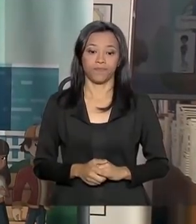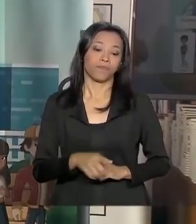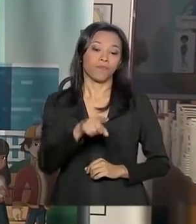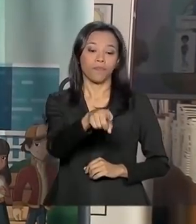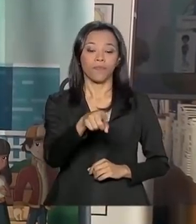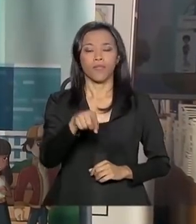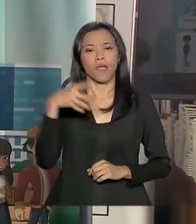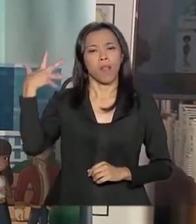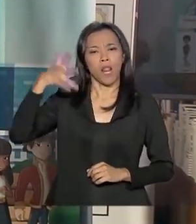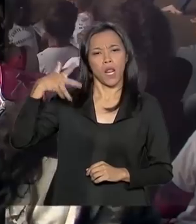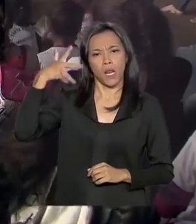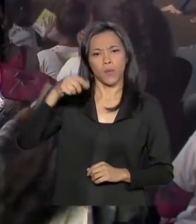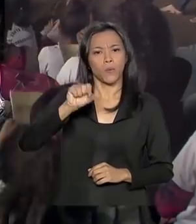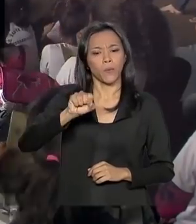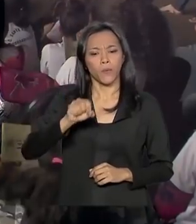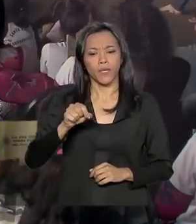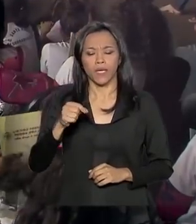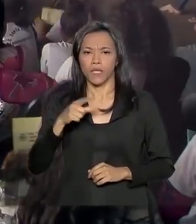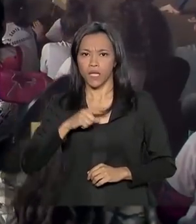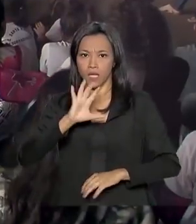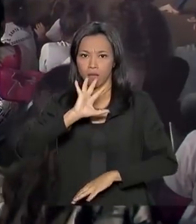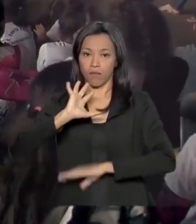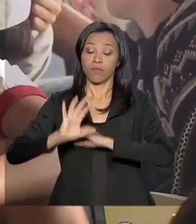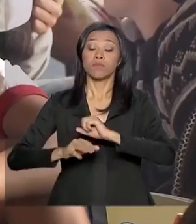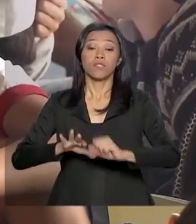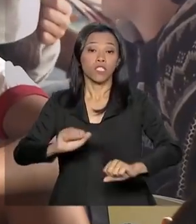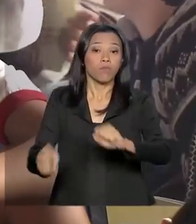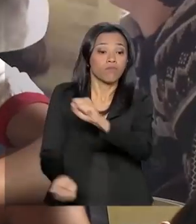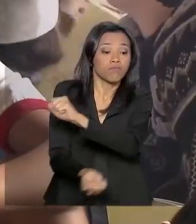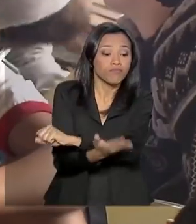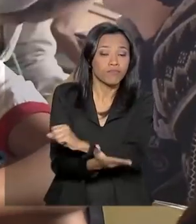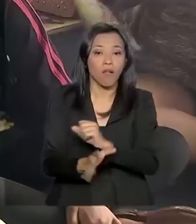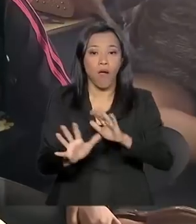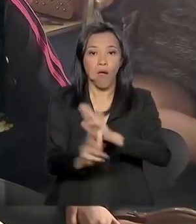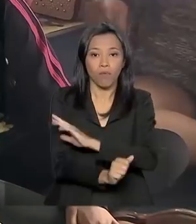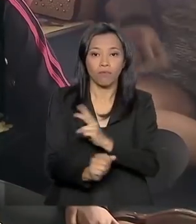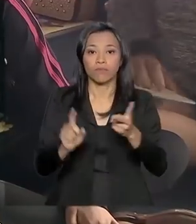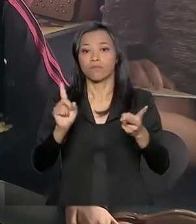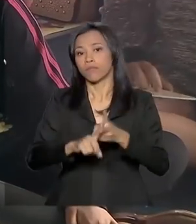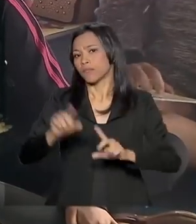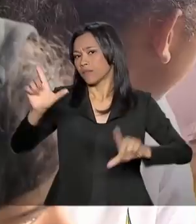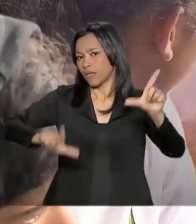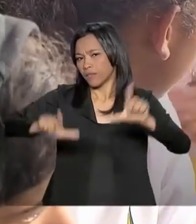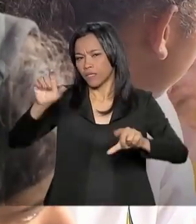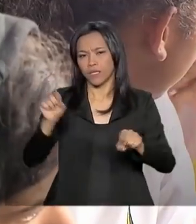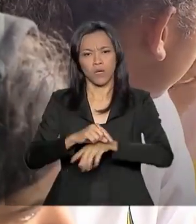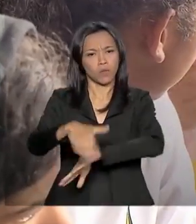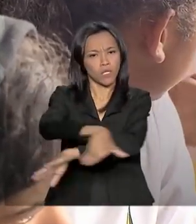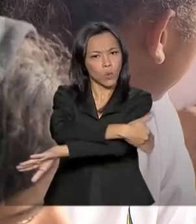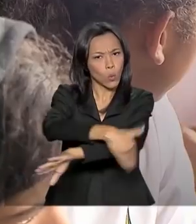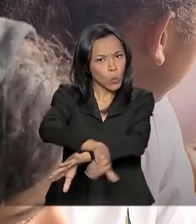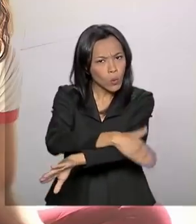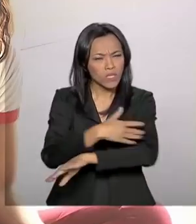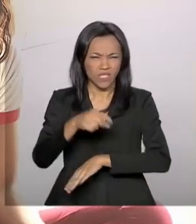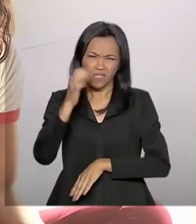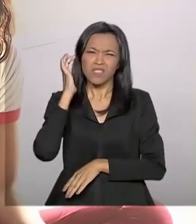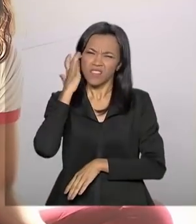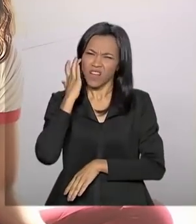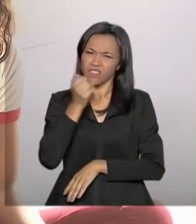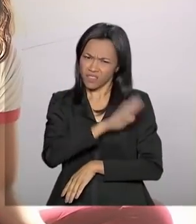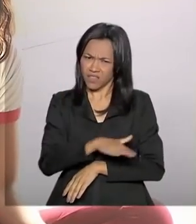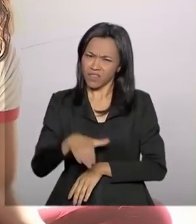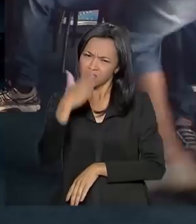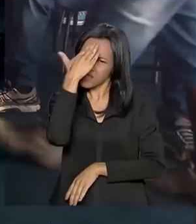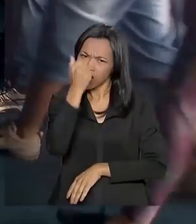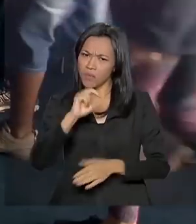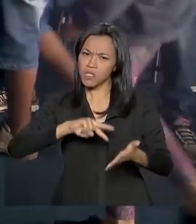Ouvimos falar muito em corrupção, seja na TV, nas redes sociais ou nas ruas. Mas será que as crianças sabem o